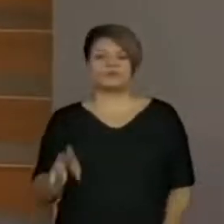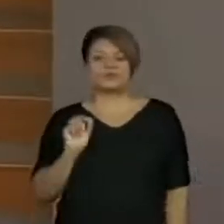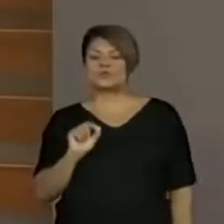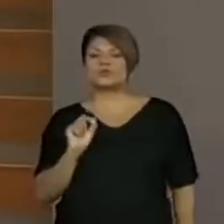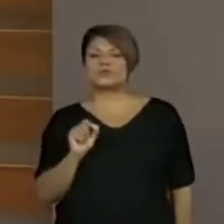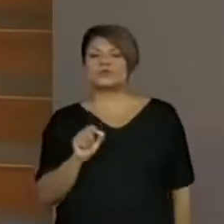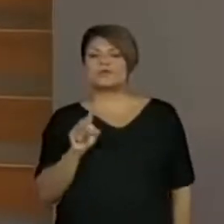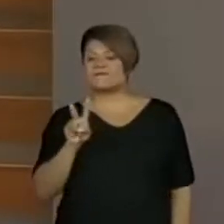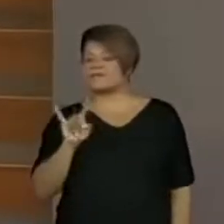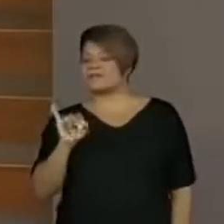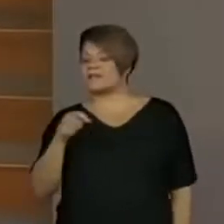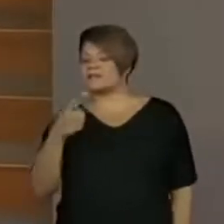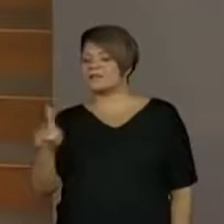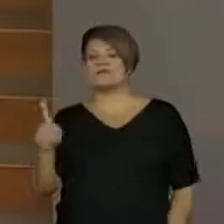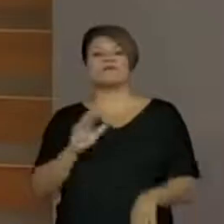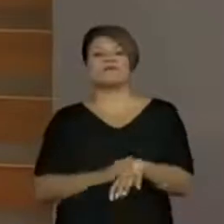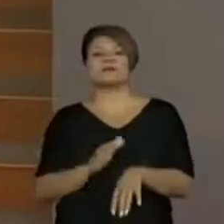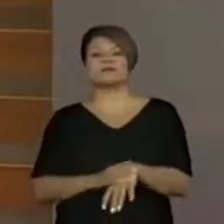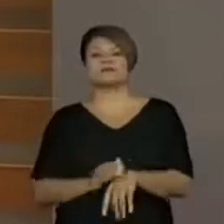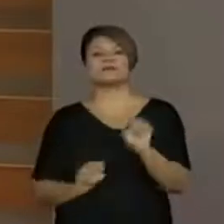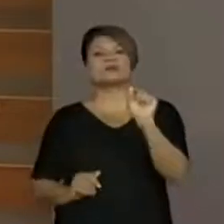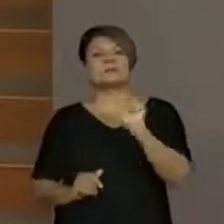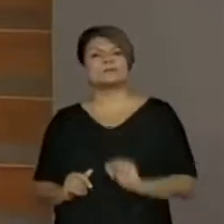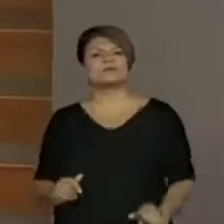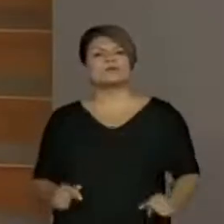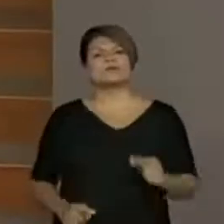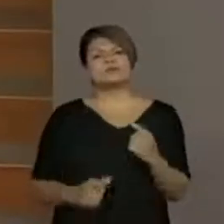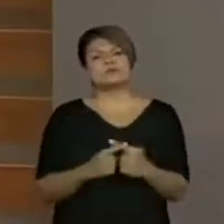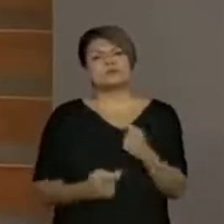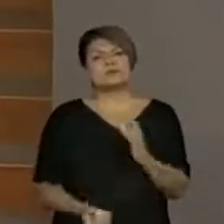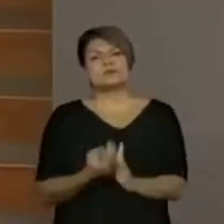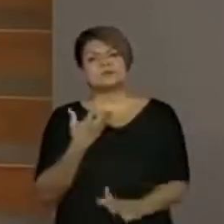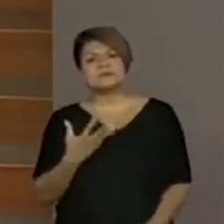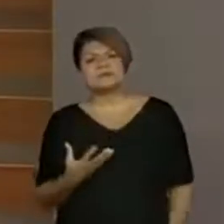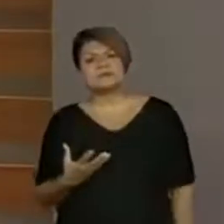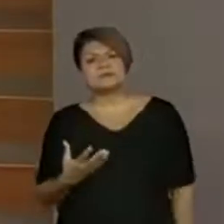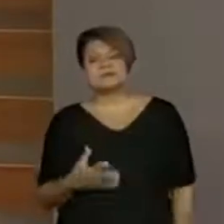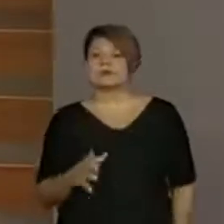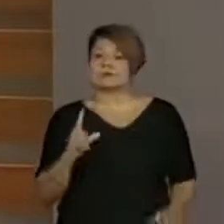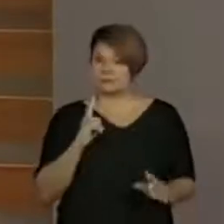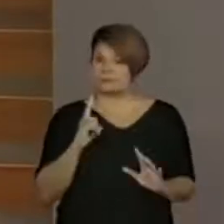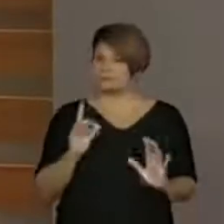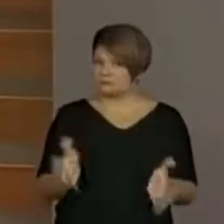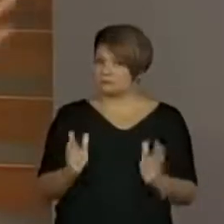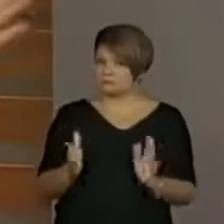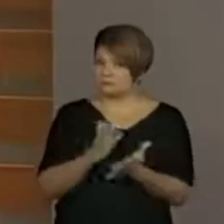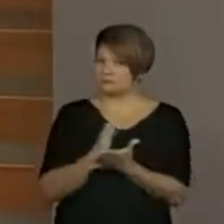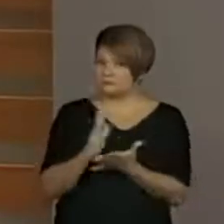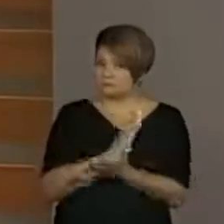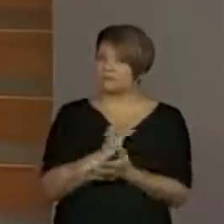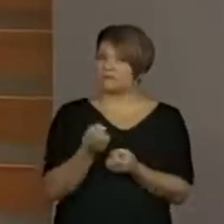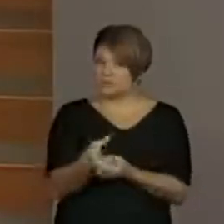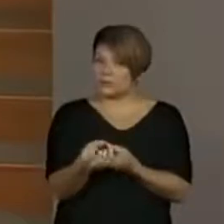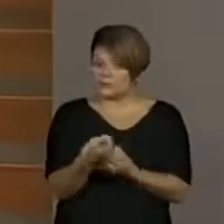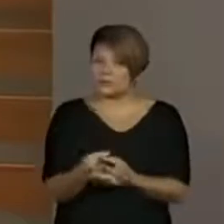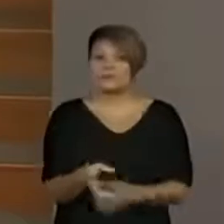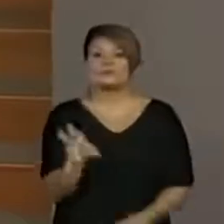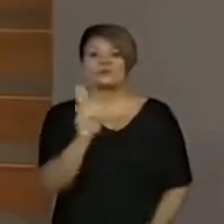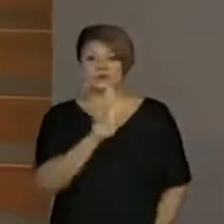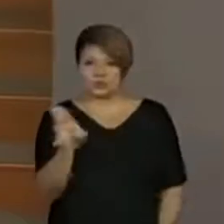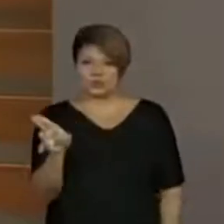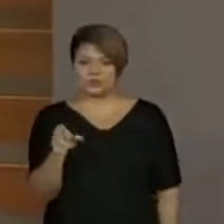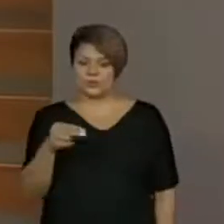faz? Por que ele apareceu? A gente já tem algumas informações. E o nome dele vem